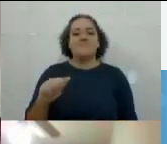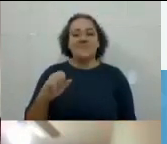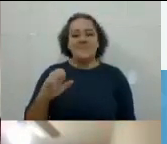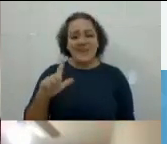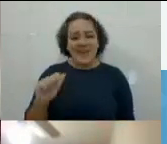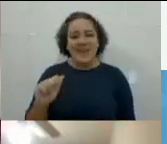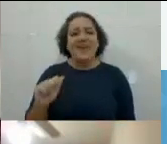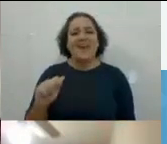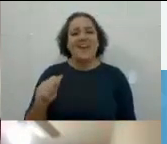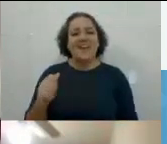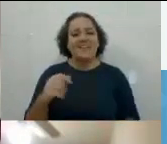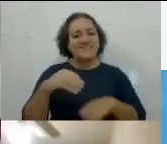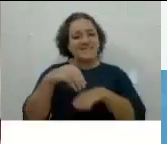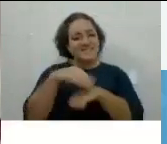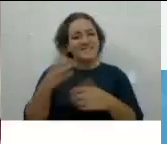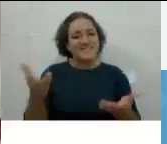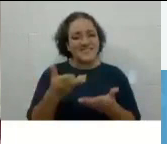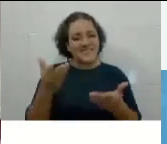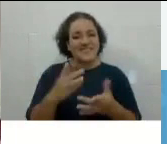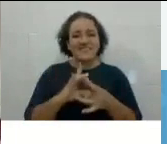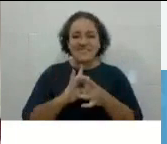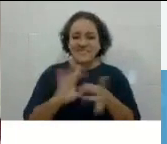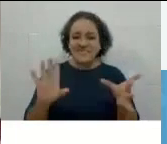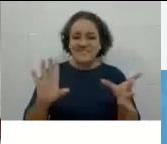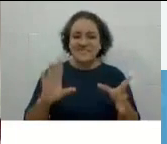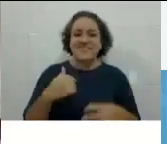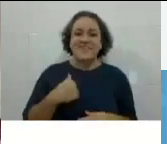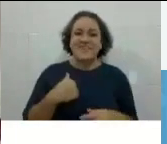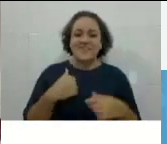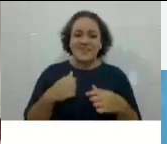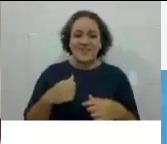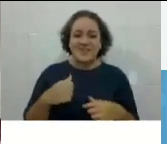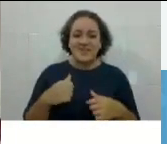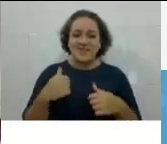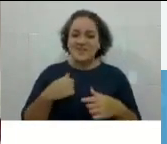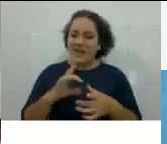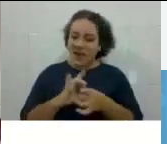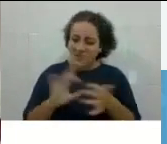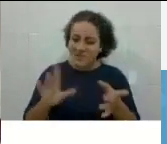tá bom? Vou fechar meu microfone aqui, para você ficar à vontade.